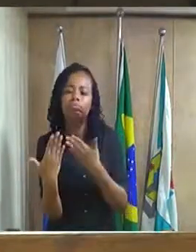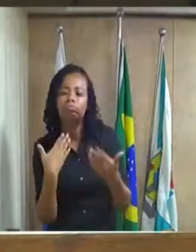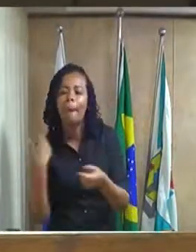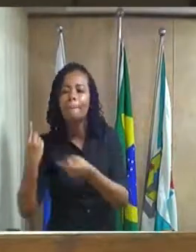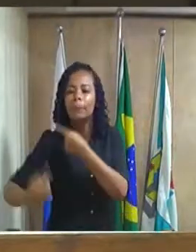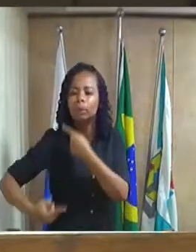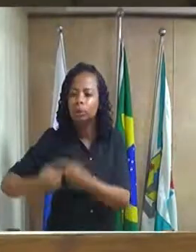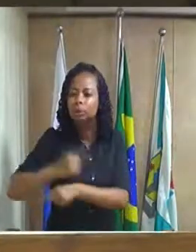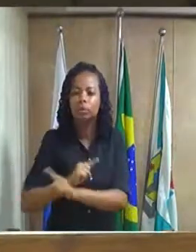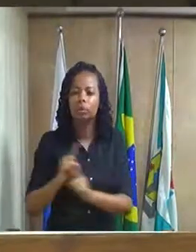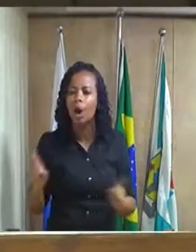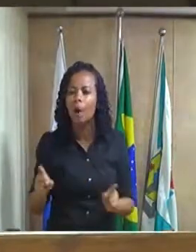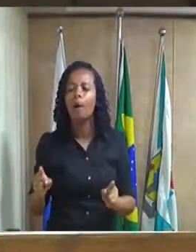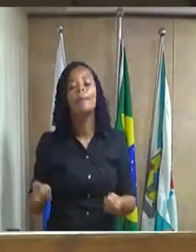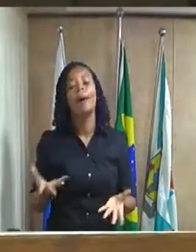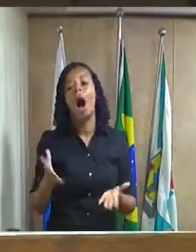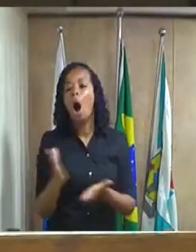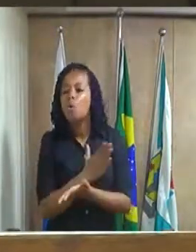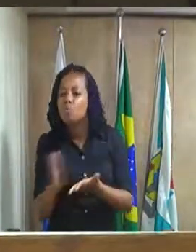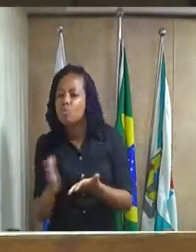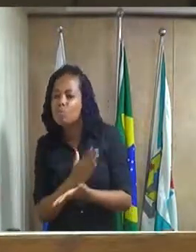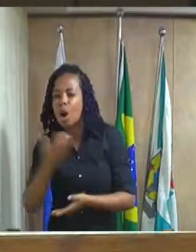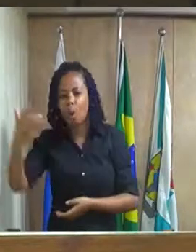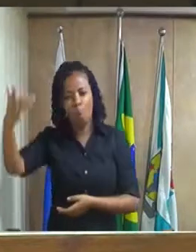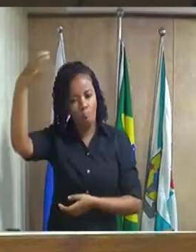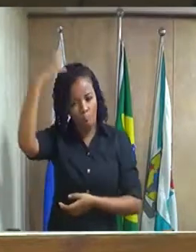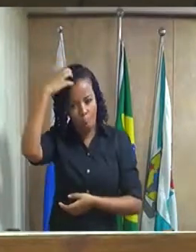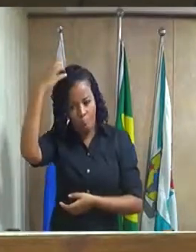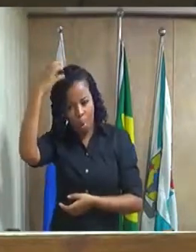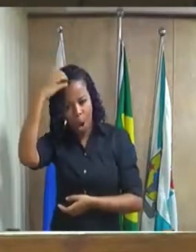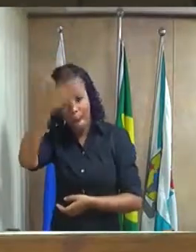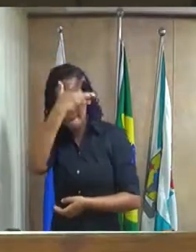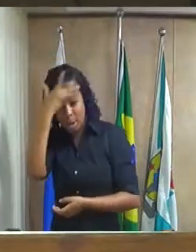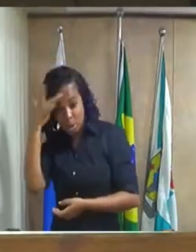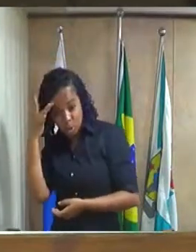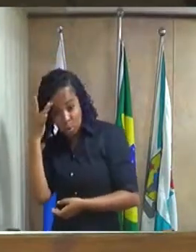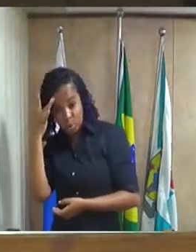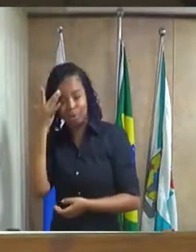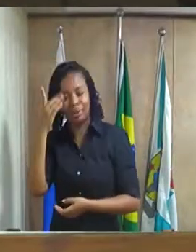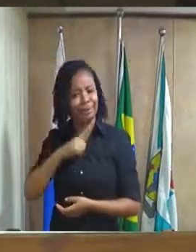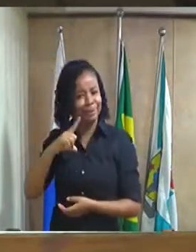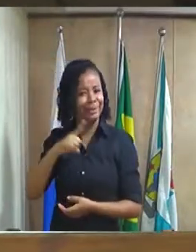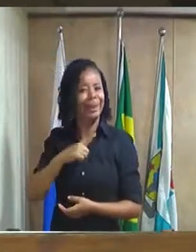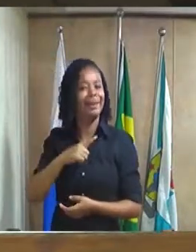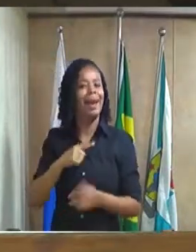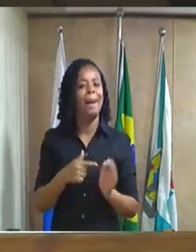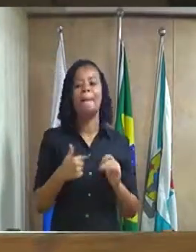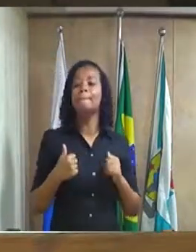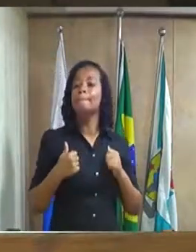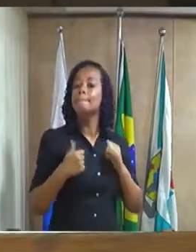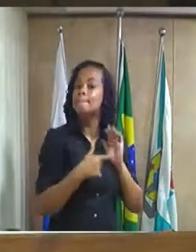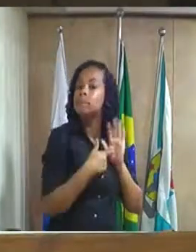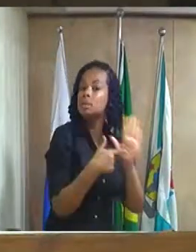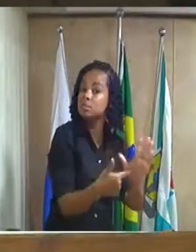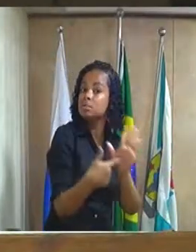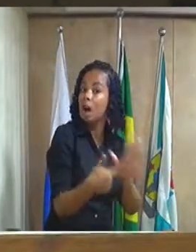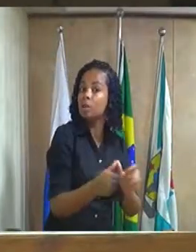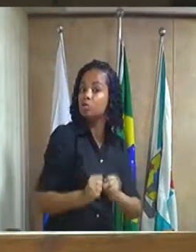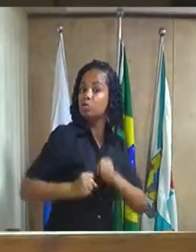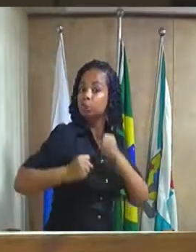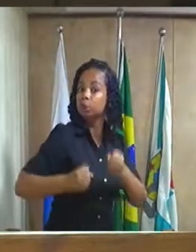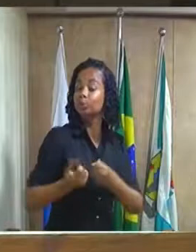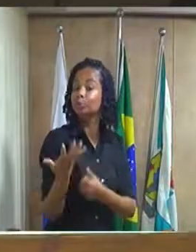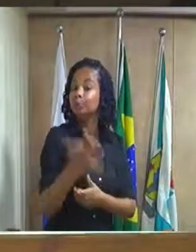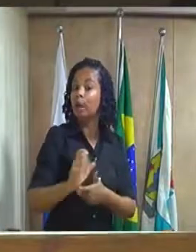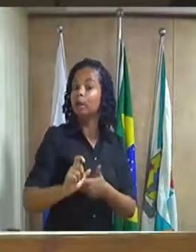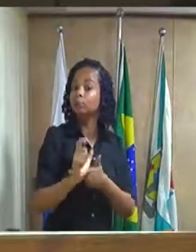culpa são desses traquineiros que estão à frente dos poderes e não executam da forma que